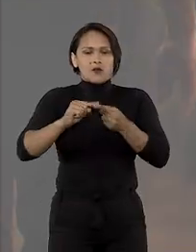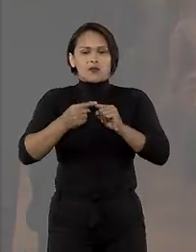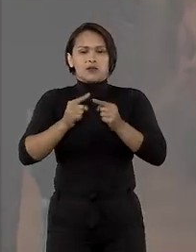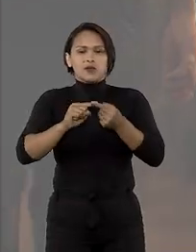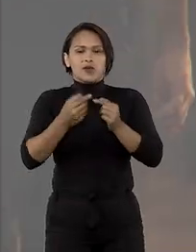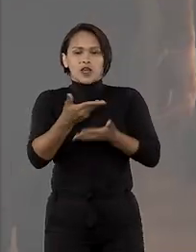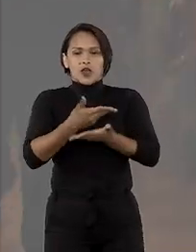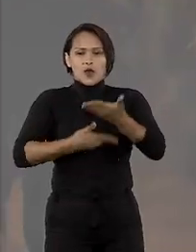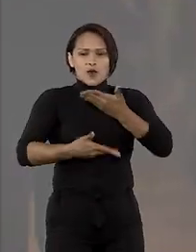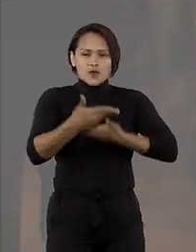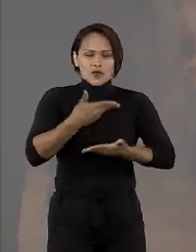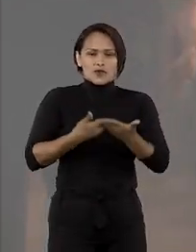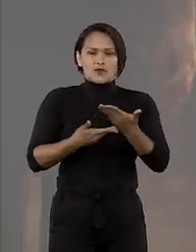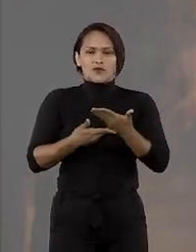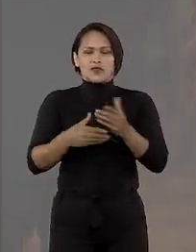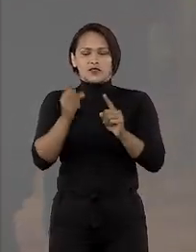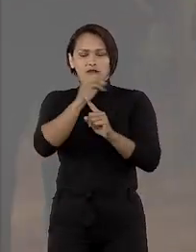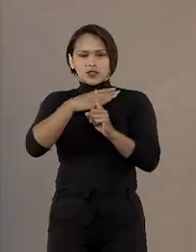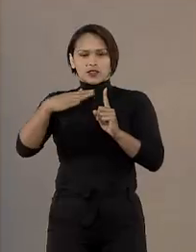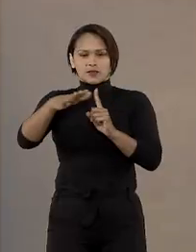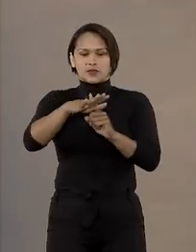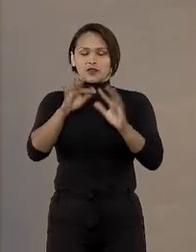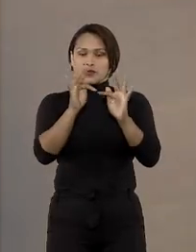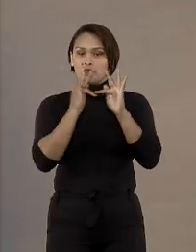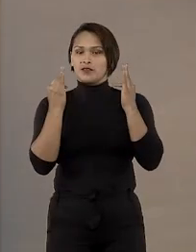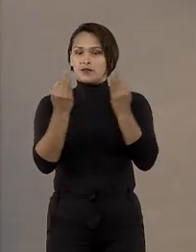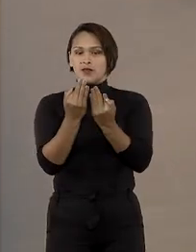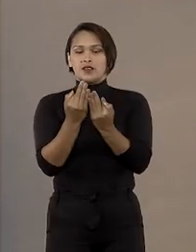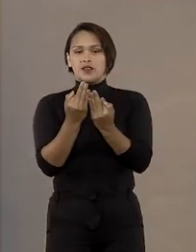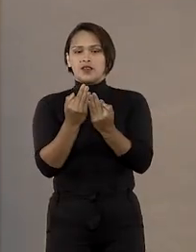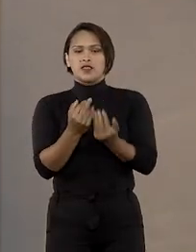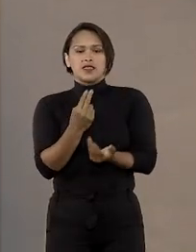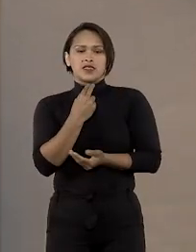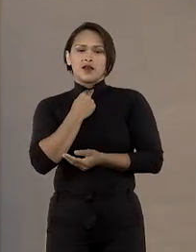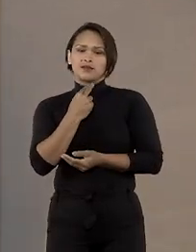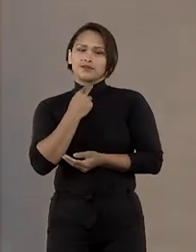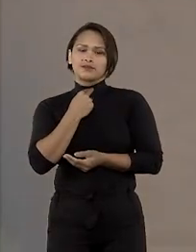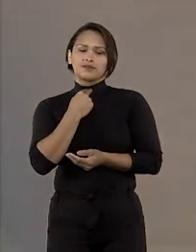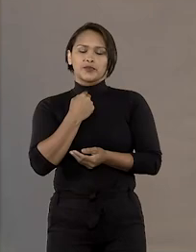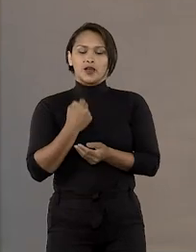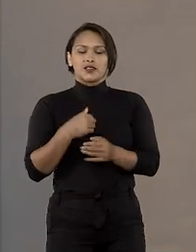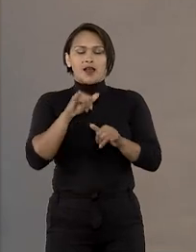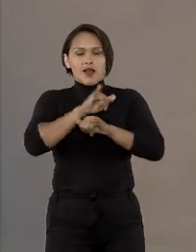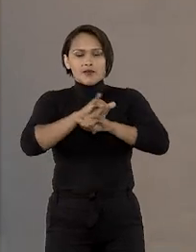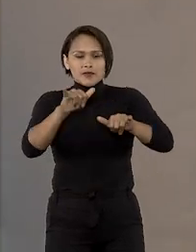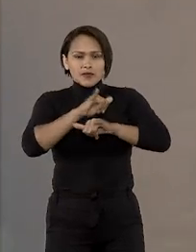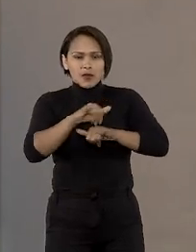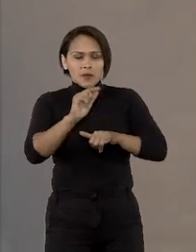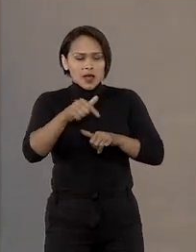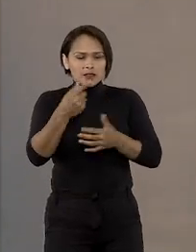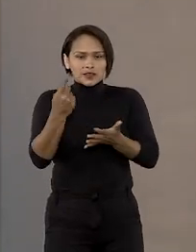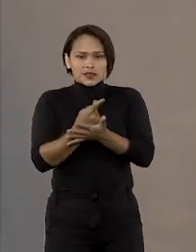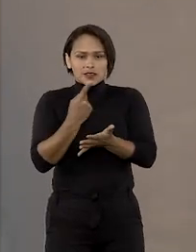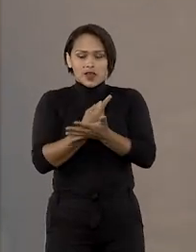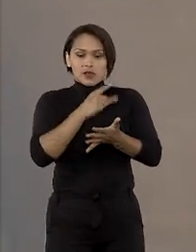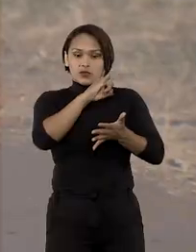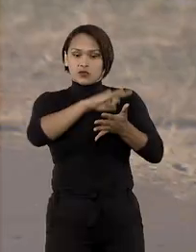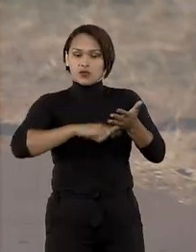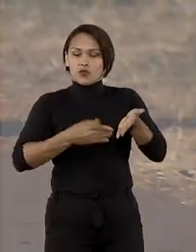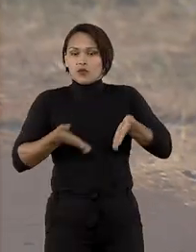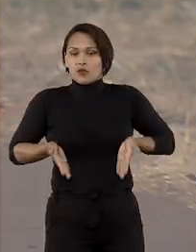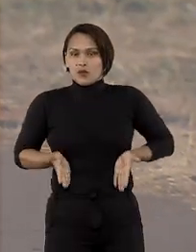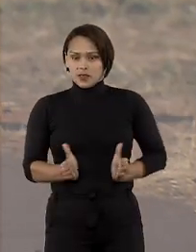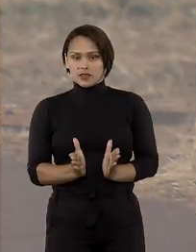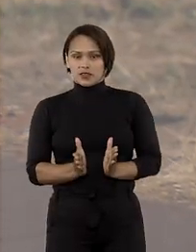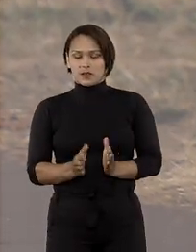convivência socioafetiva no ambiente familiar não impede que, após informações sobre indução em erro no registro